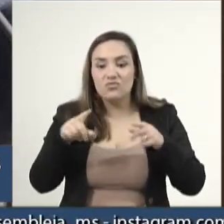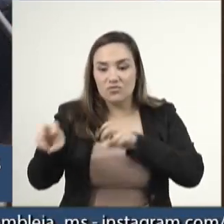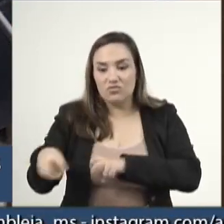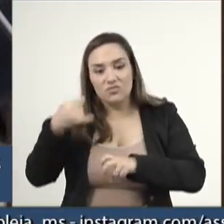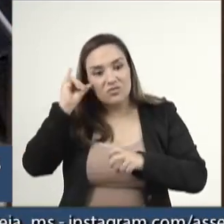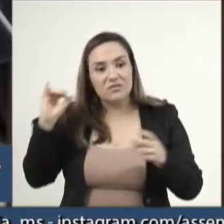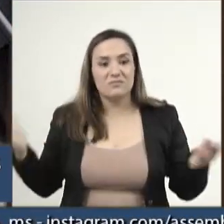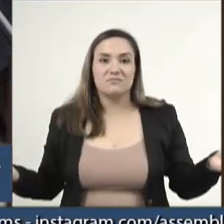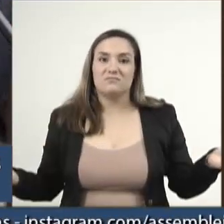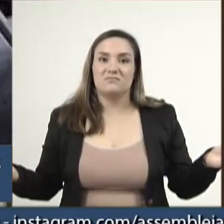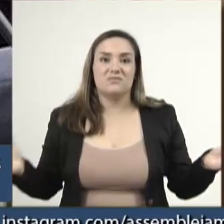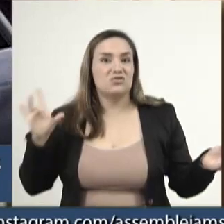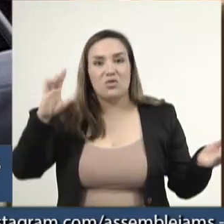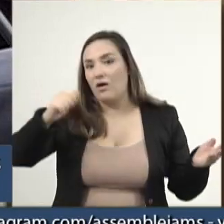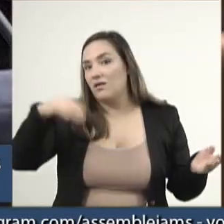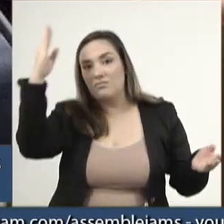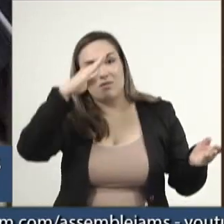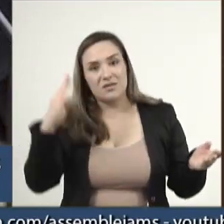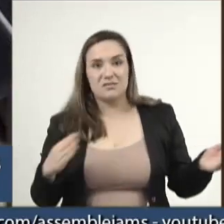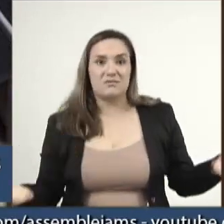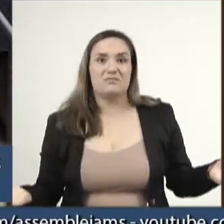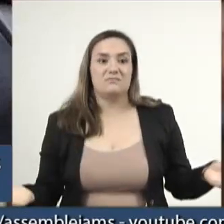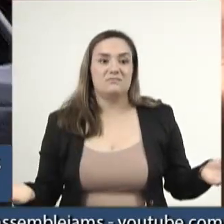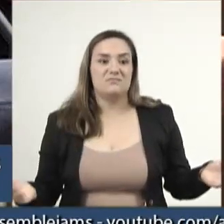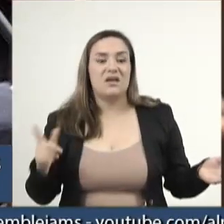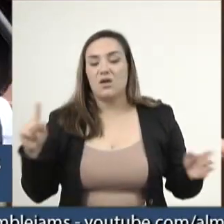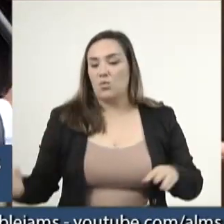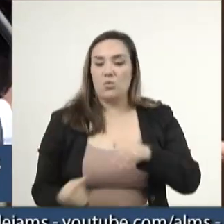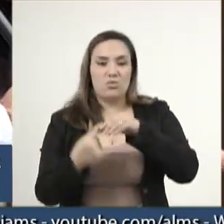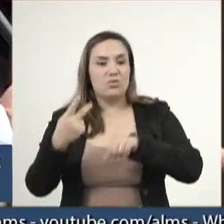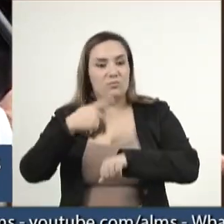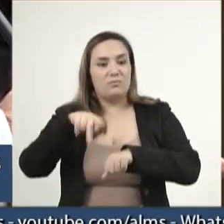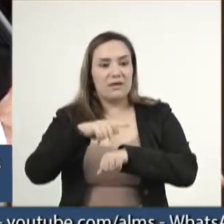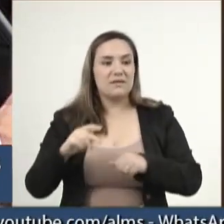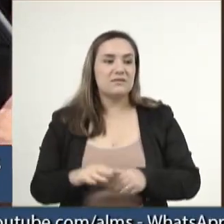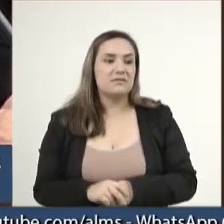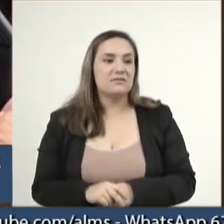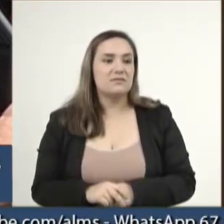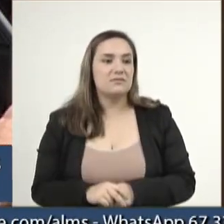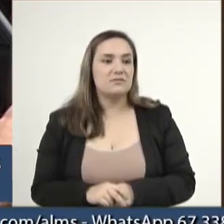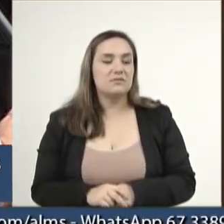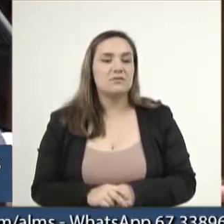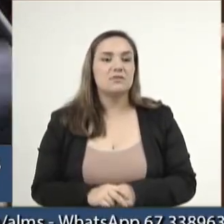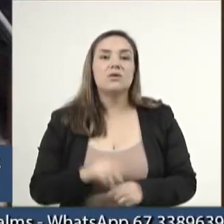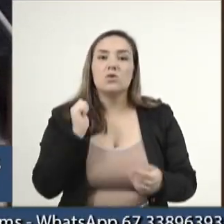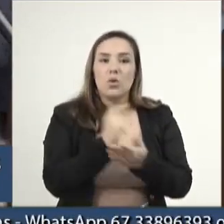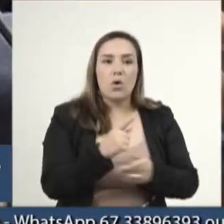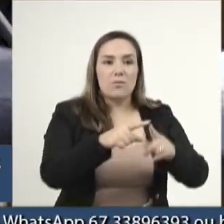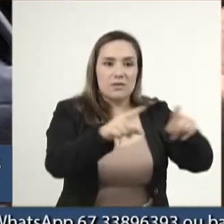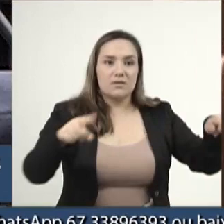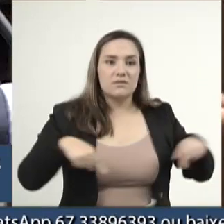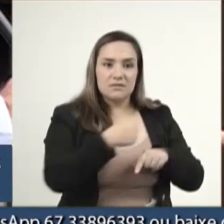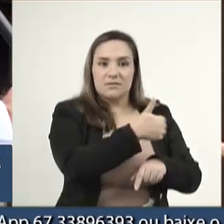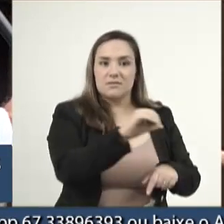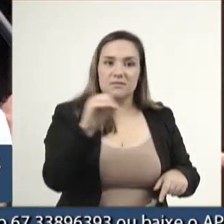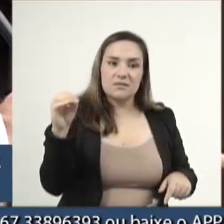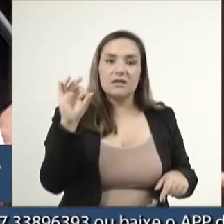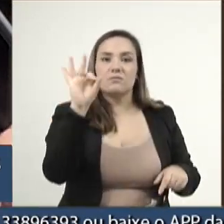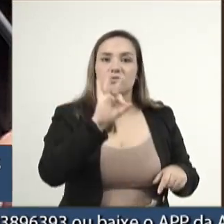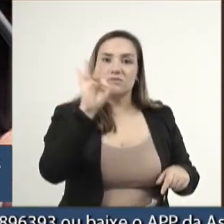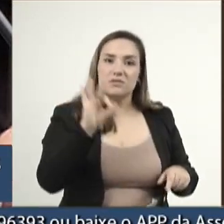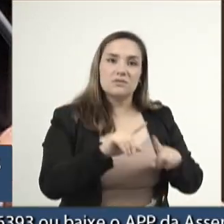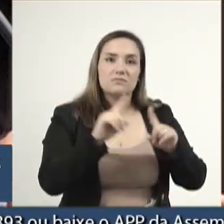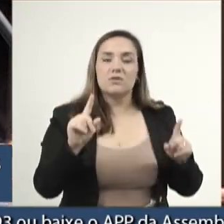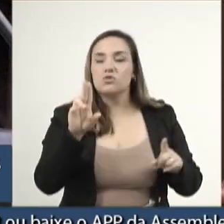fantástica que só existe no Brasil. É o único país que é obrigado a comprar 100% e usar 20. É o único país que é obrigado a comprar 100